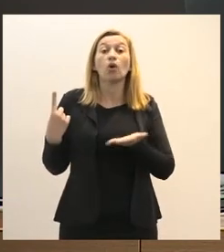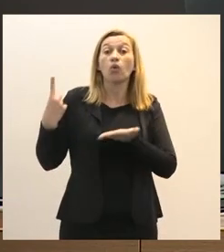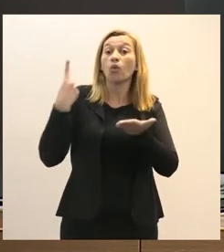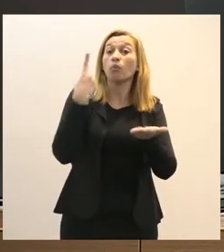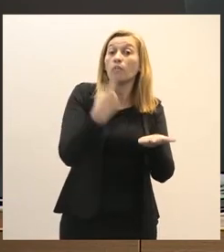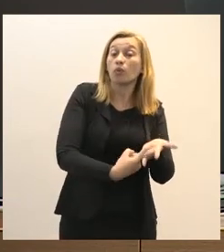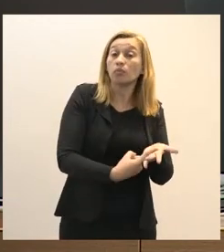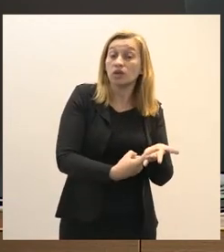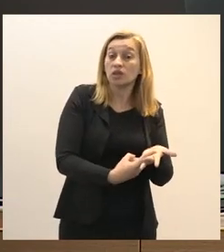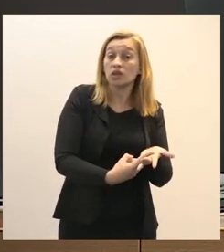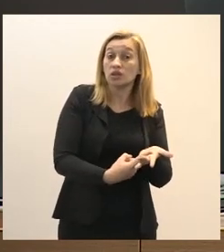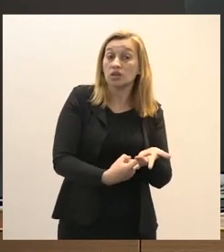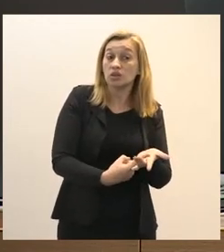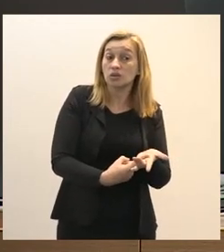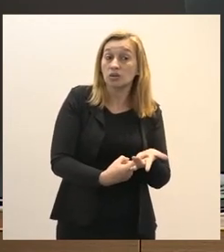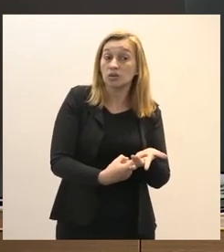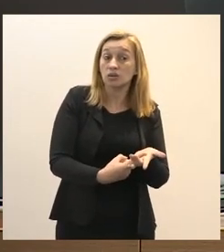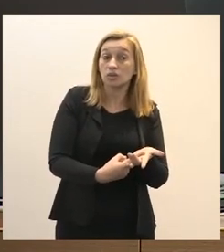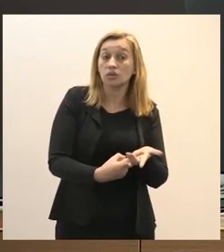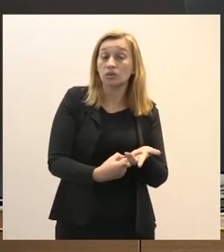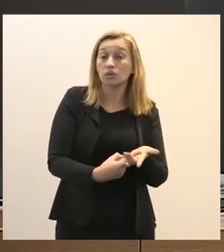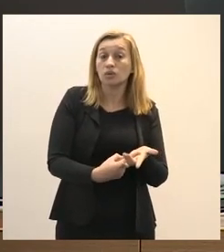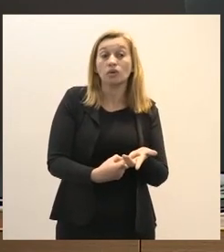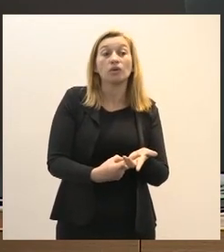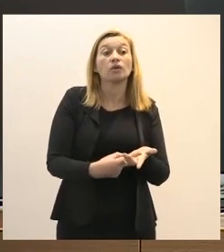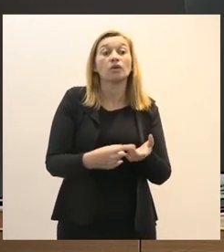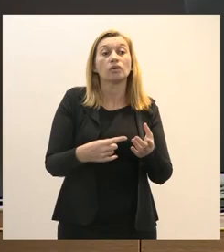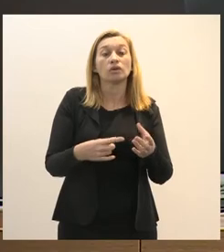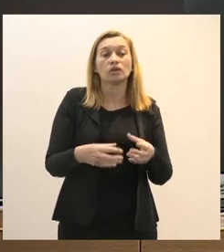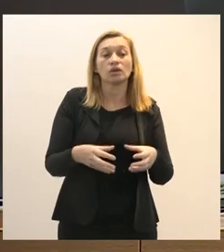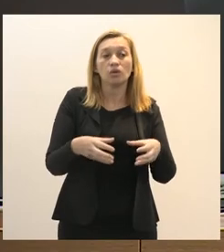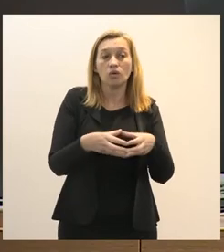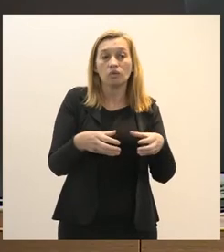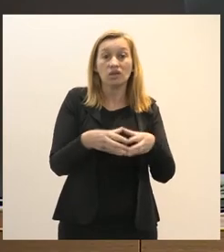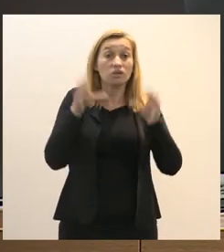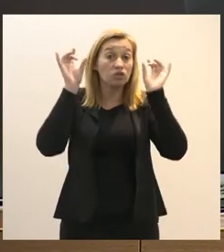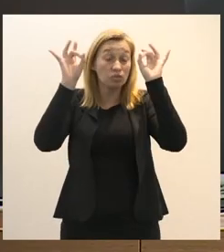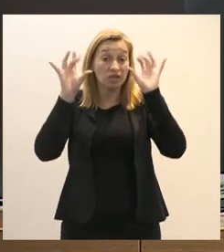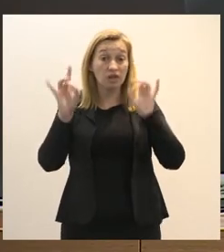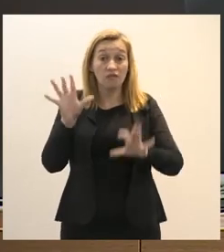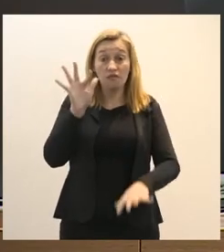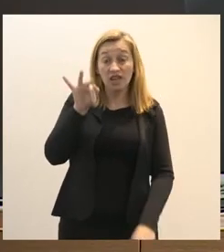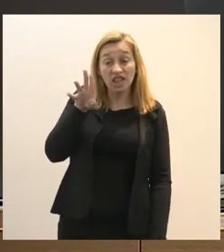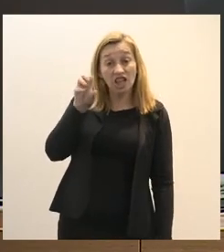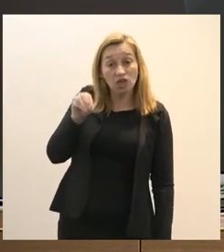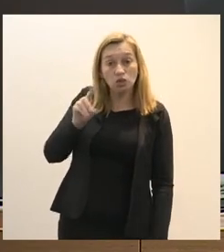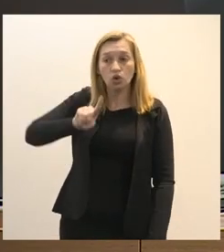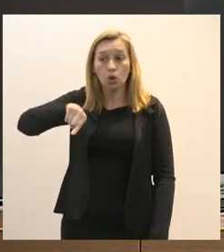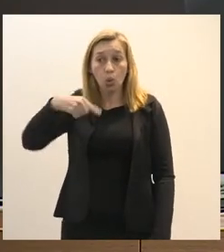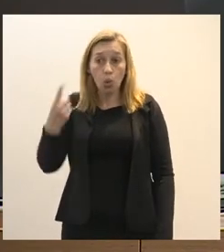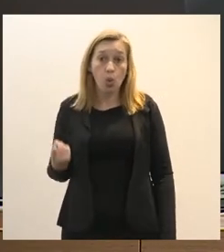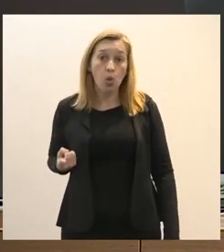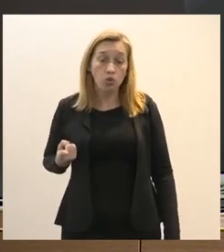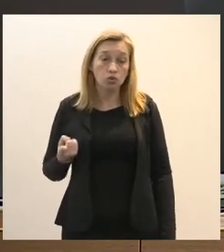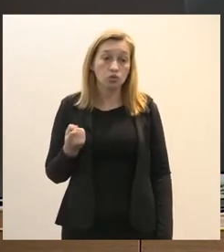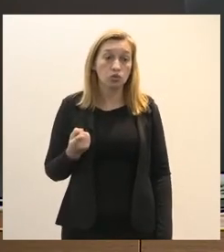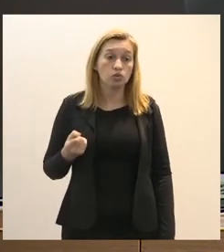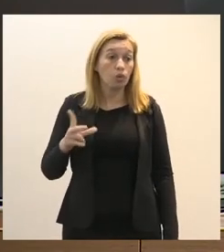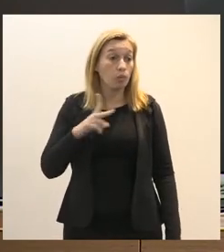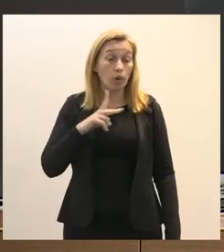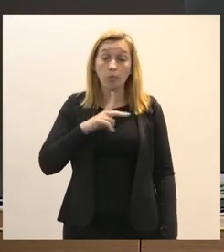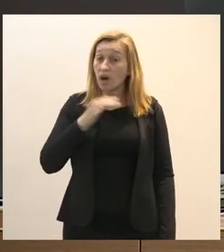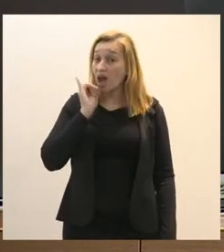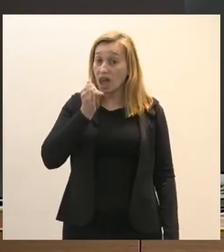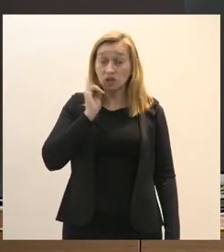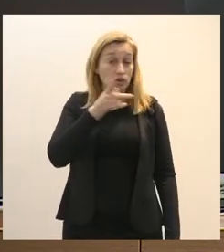presidente da comissão especial Fernando Monteiro e e o próximo e o próprio relator